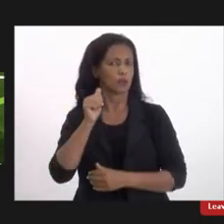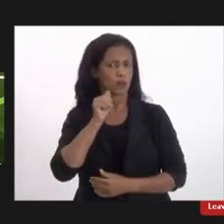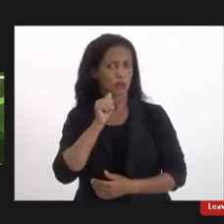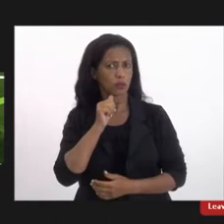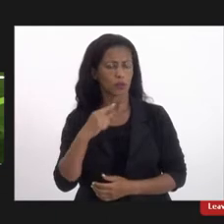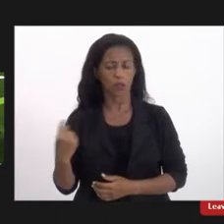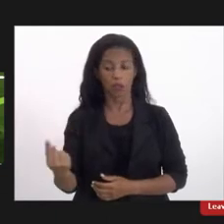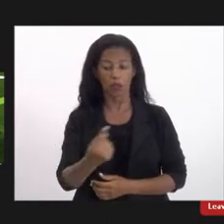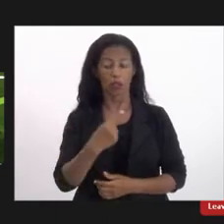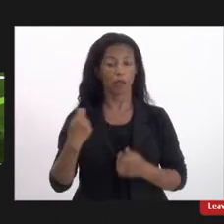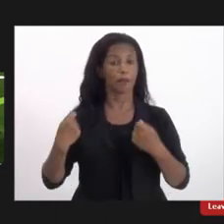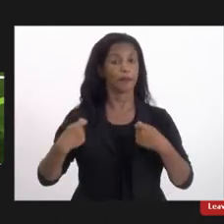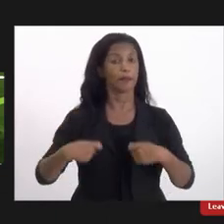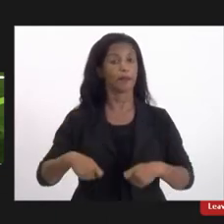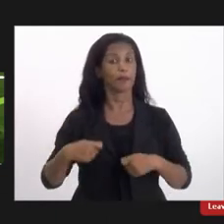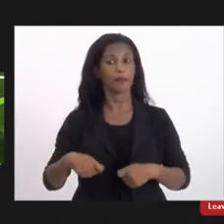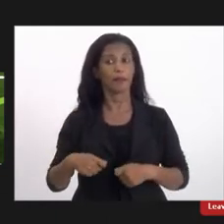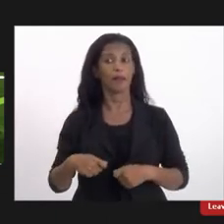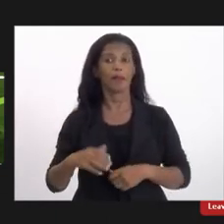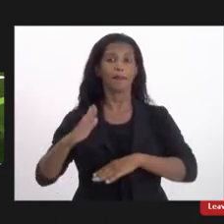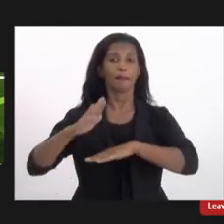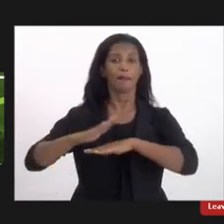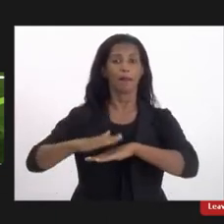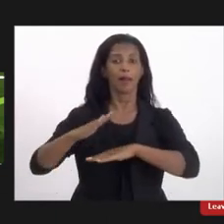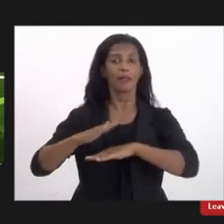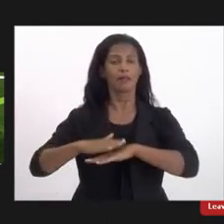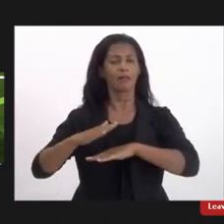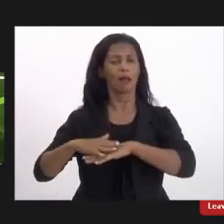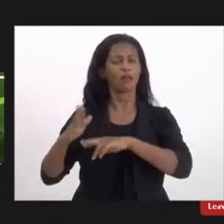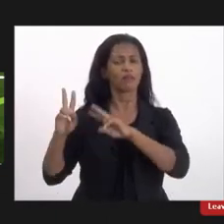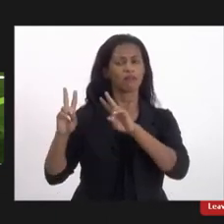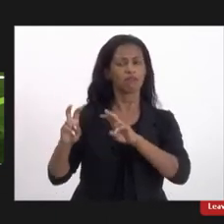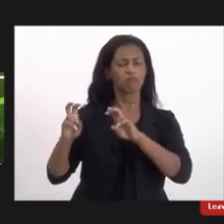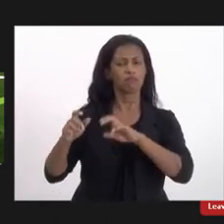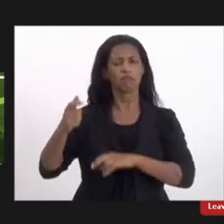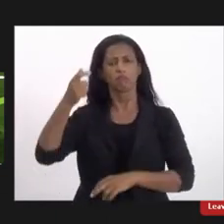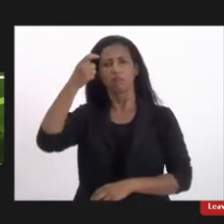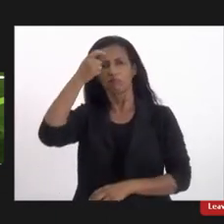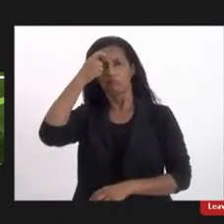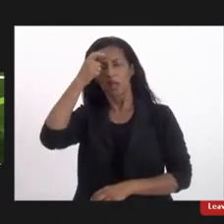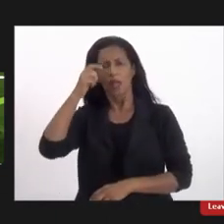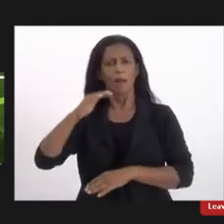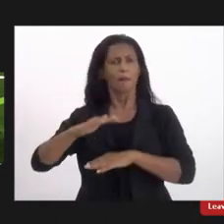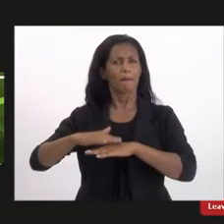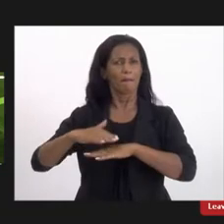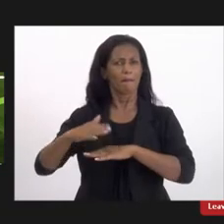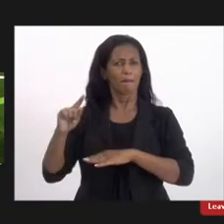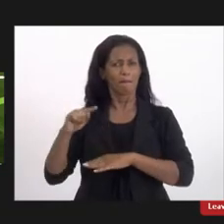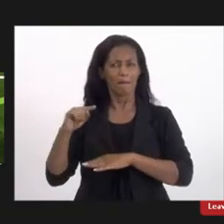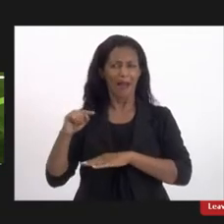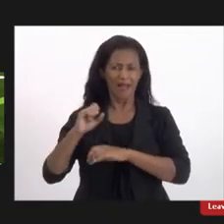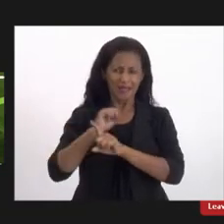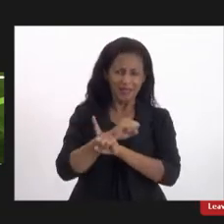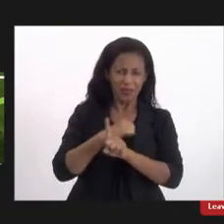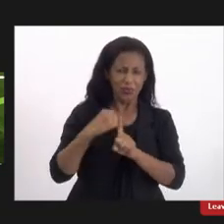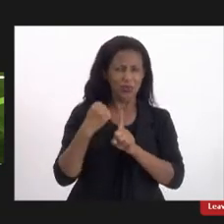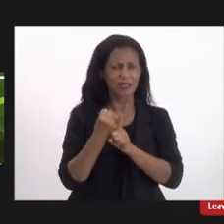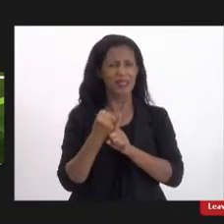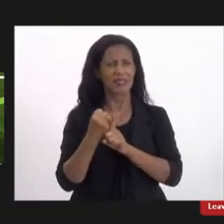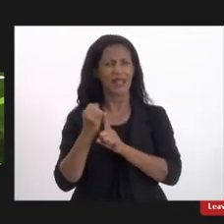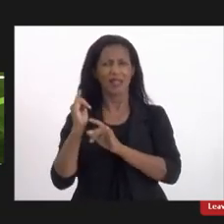nós precisamos sim ter cada vez mais assunto conscientizar cada vez mais a nossa sociedade